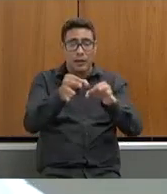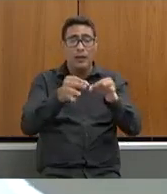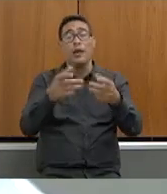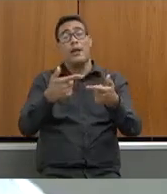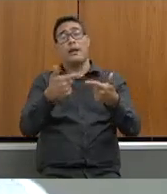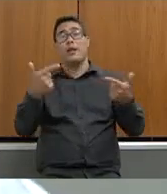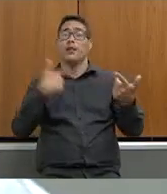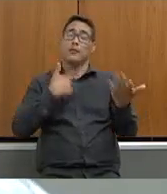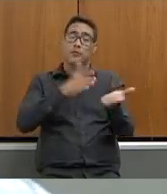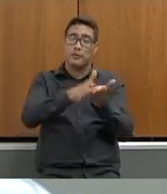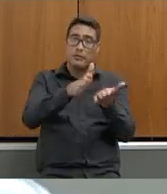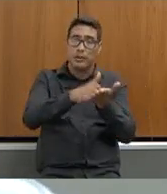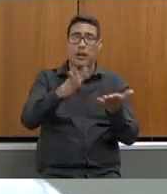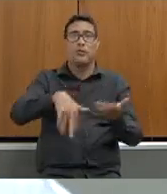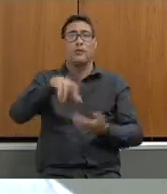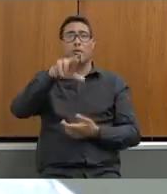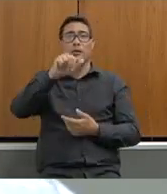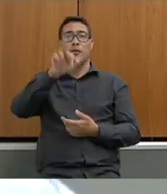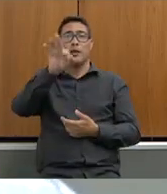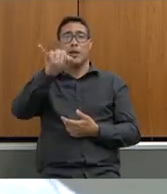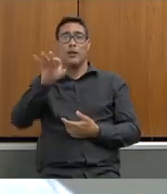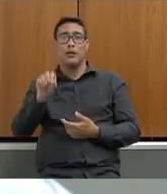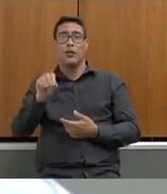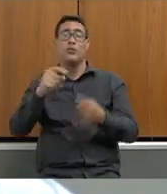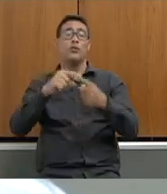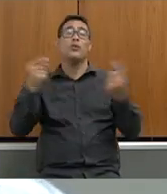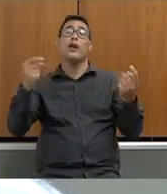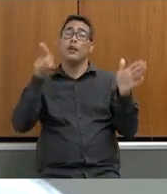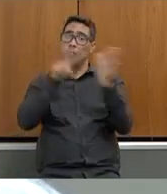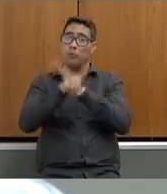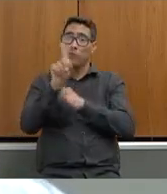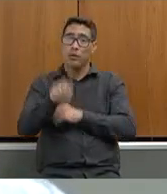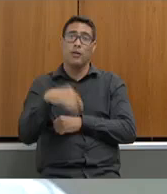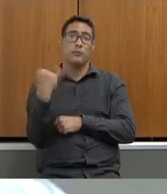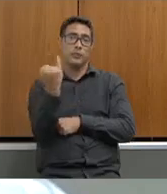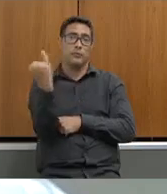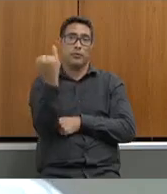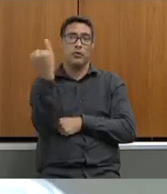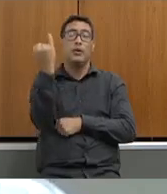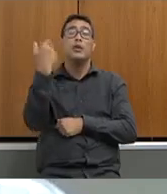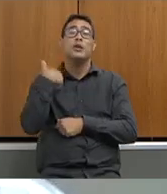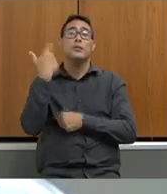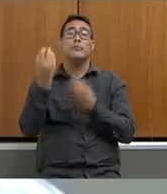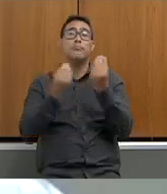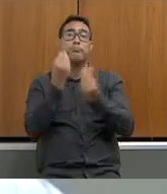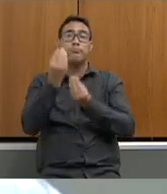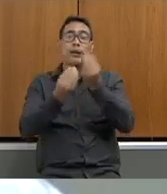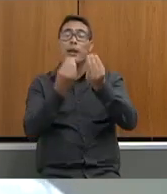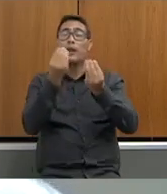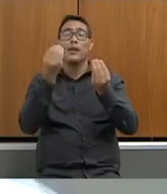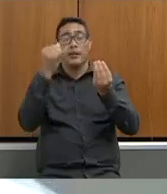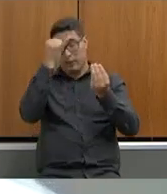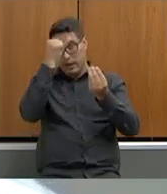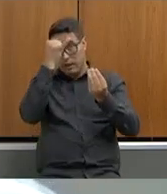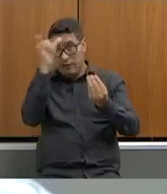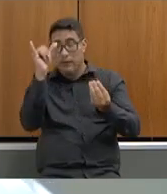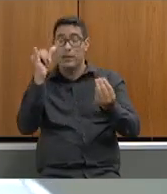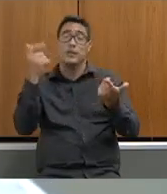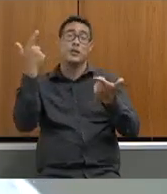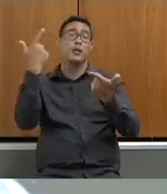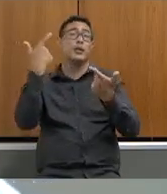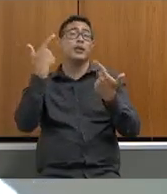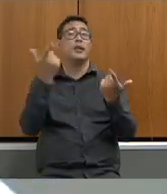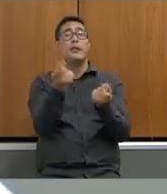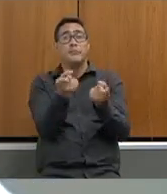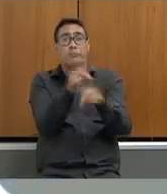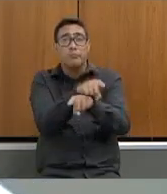rateio então essa é uma pergunta importante para que existem contradições entre